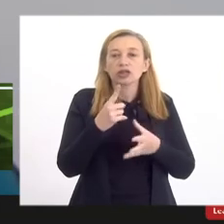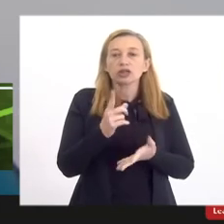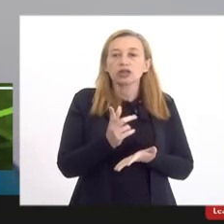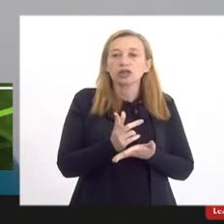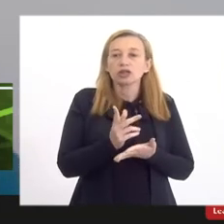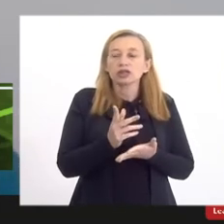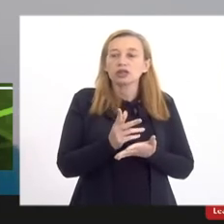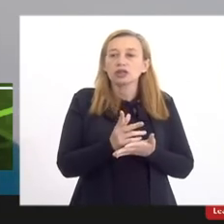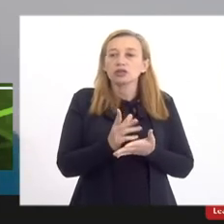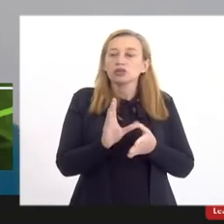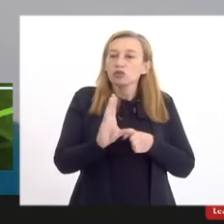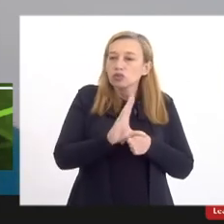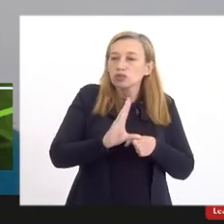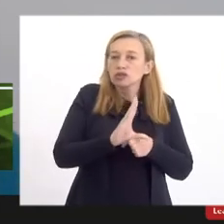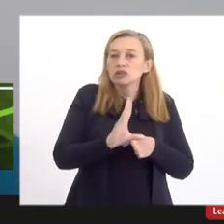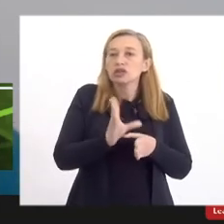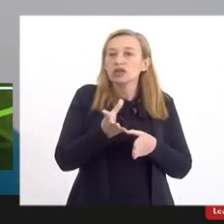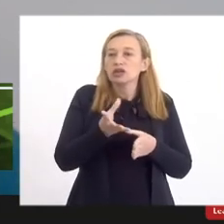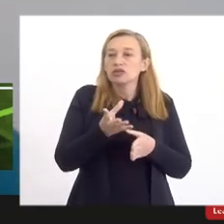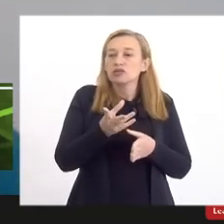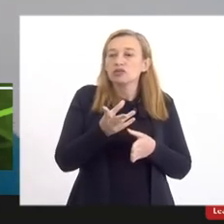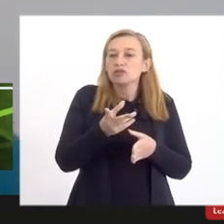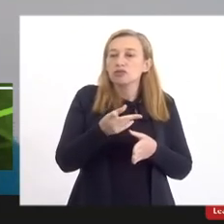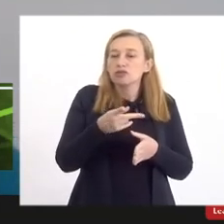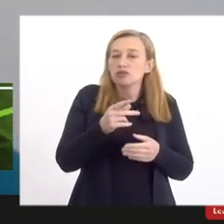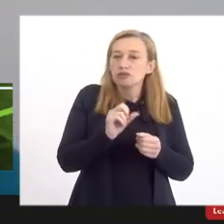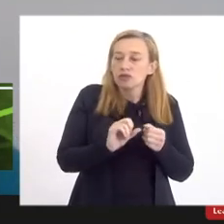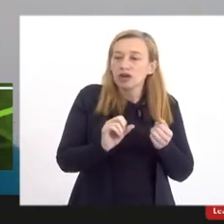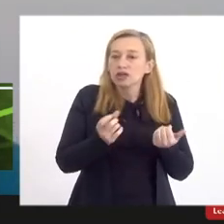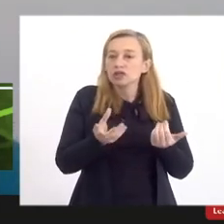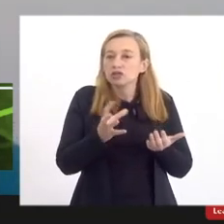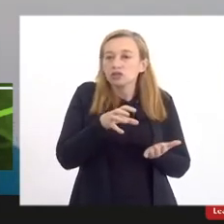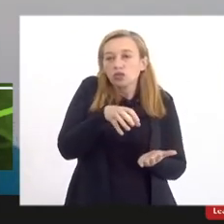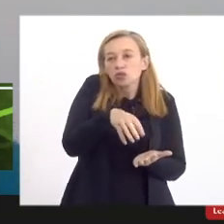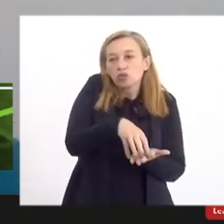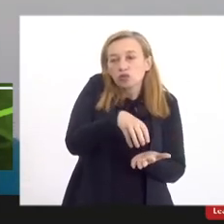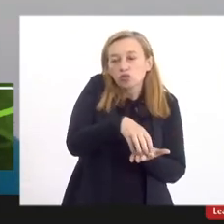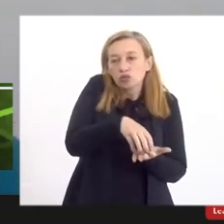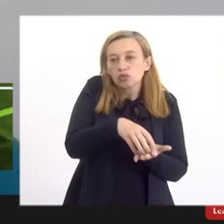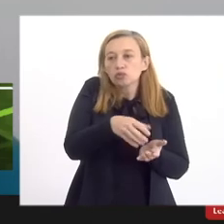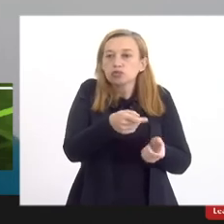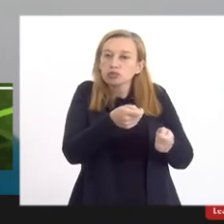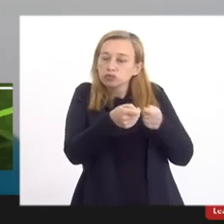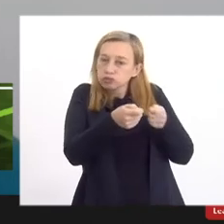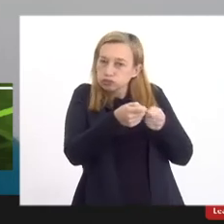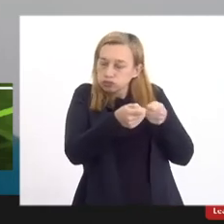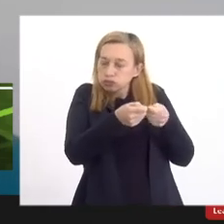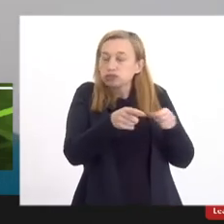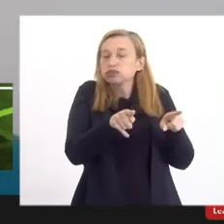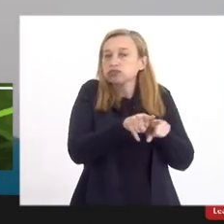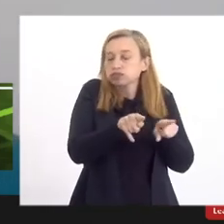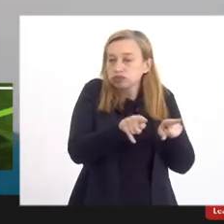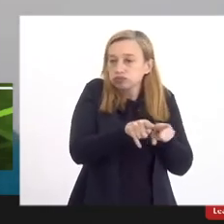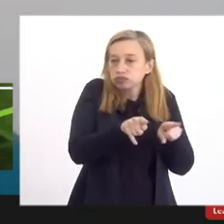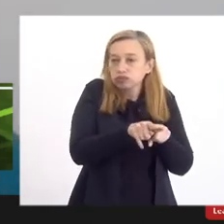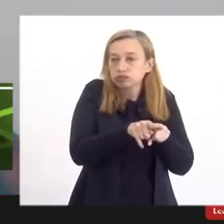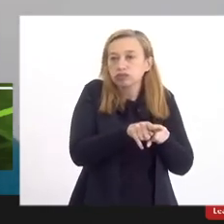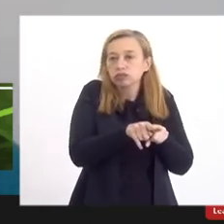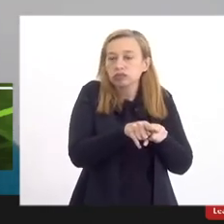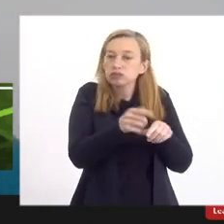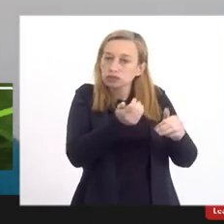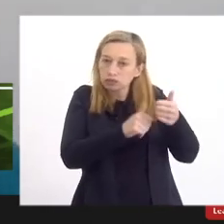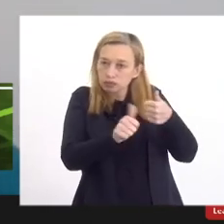com aquilo que o Conselho faz como órgão regulamentador e também que faz